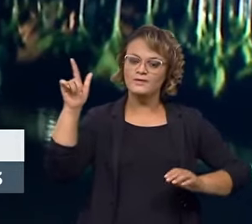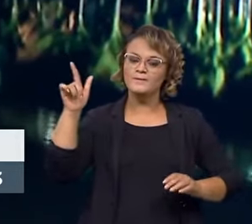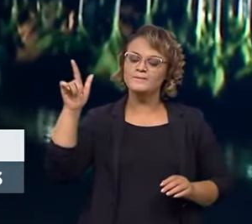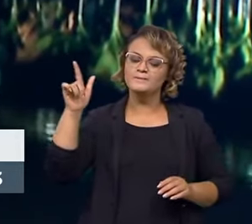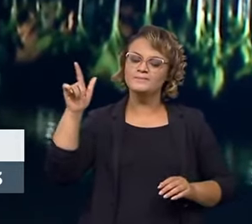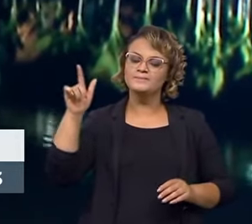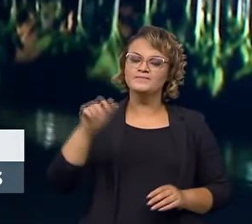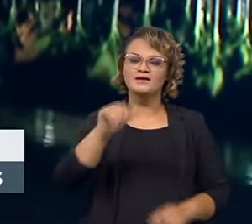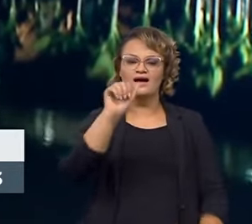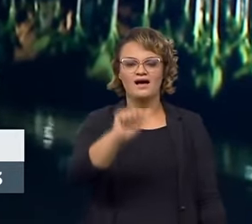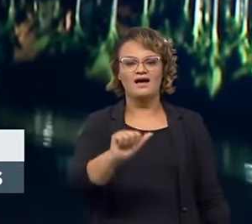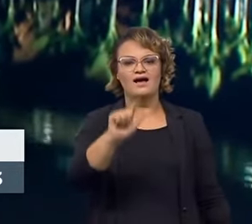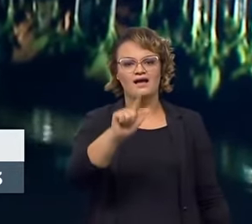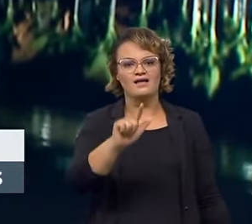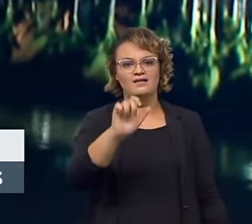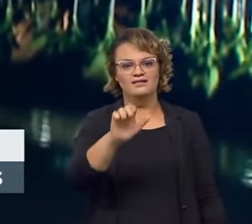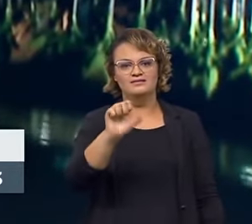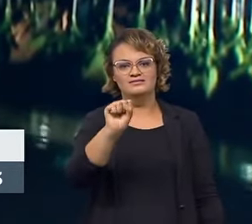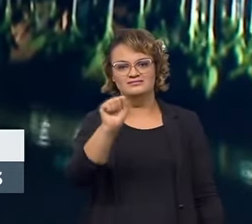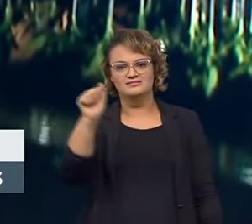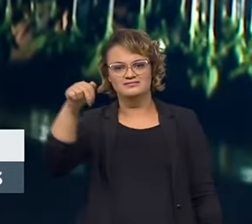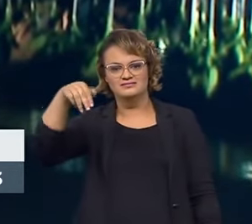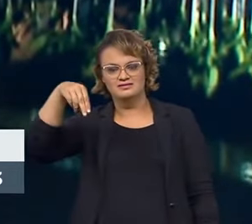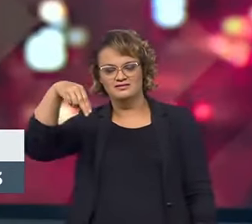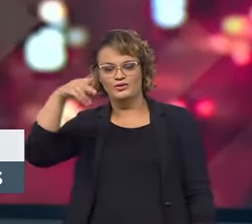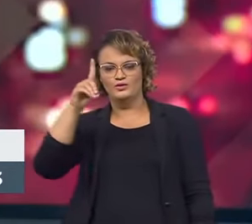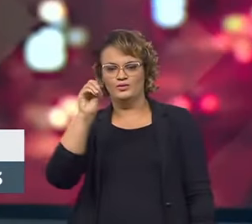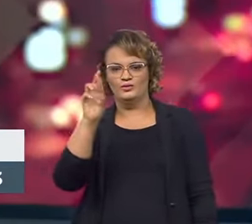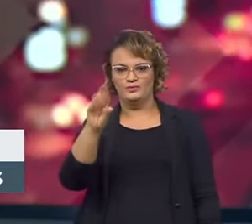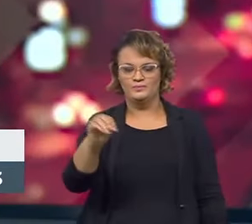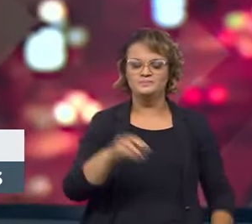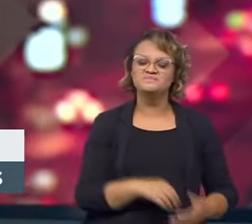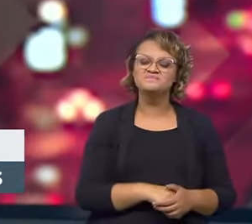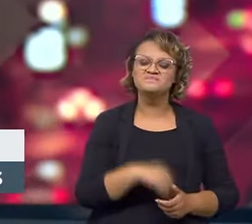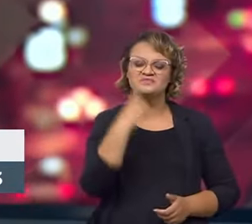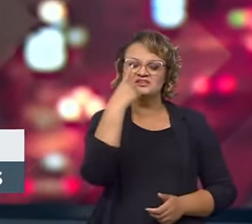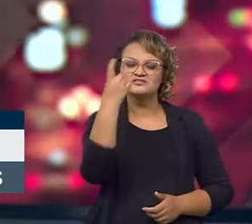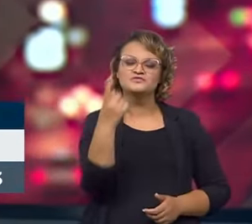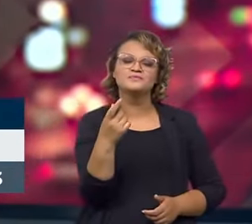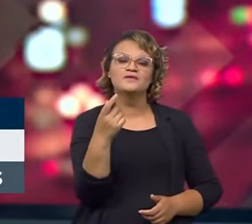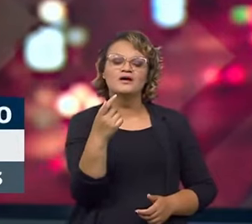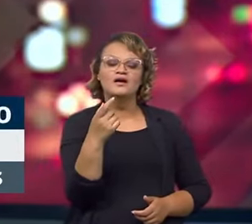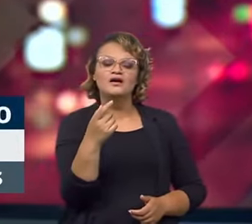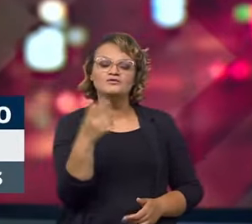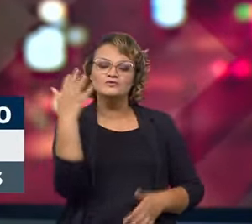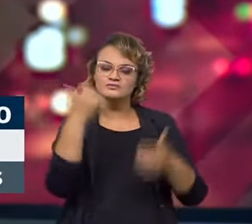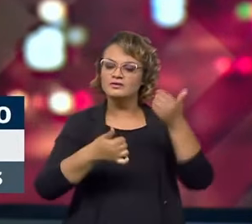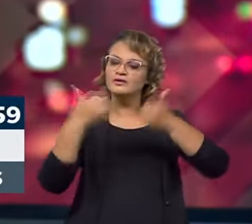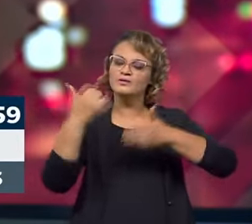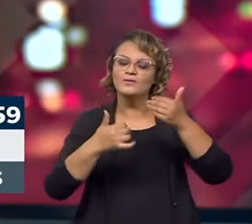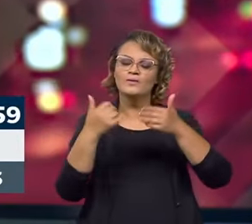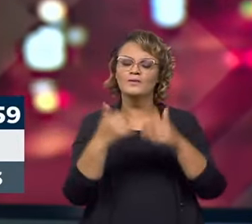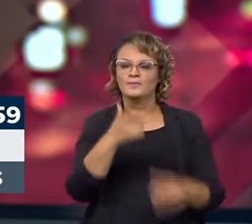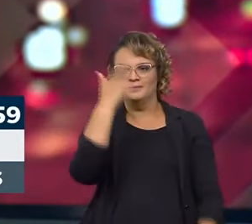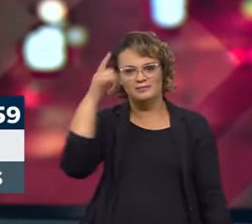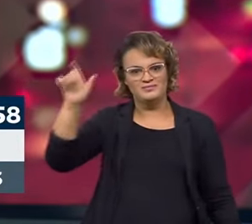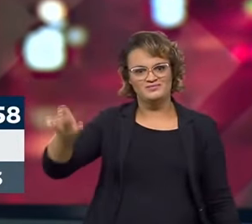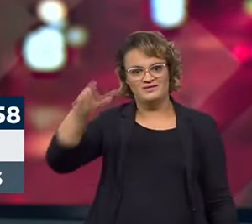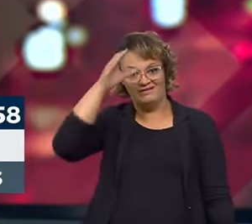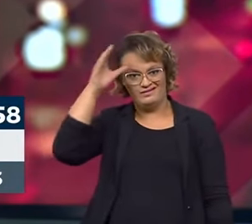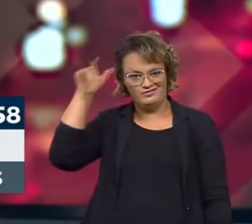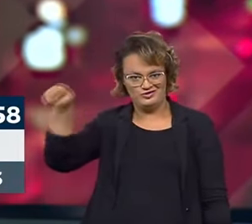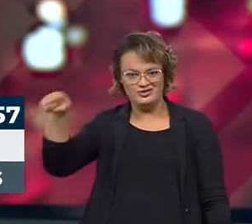debatedores. Alessandro, a sua segunda pergunta, por favor. Presidente, algo que eu achei interessante, o senhor levantou a bola para o consumidor. Essa